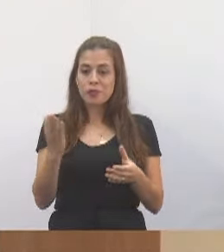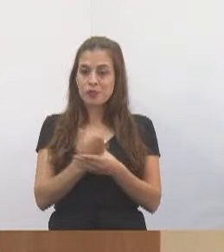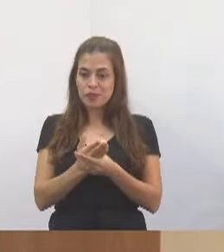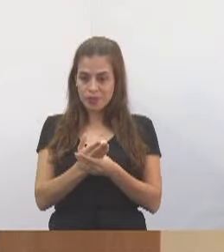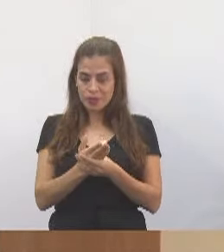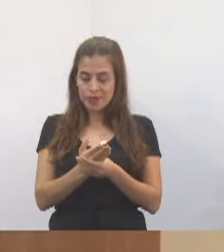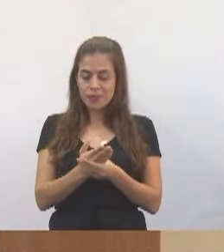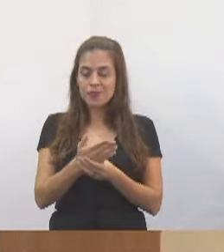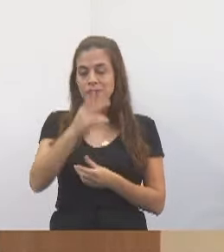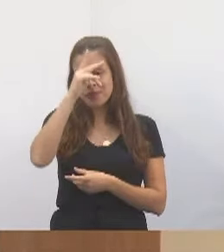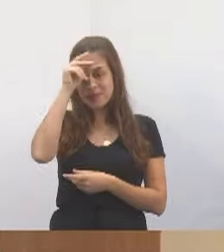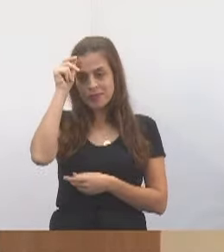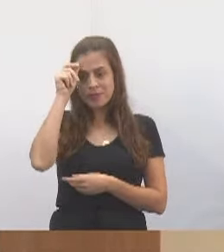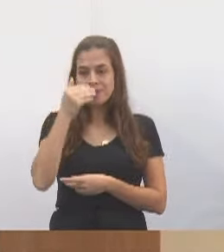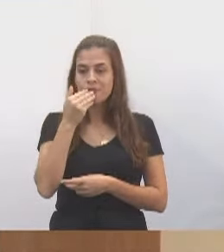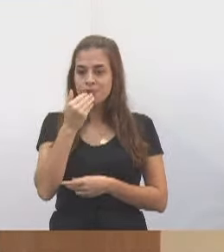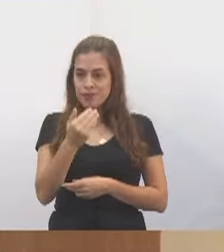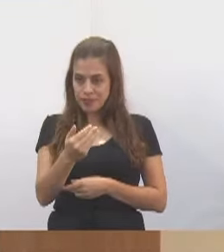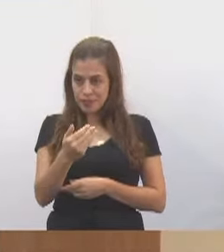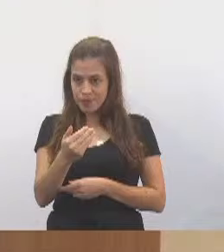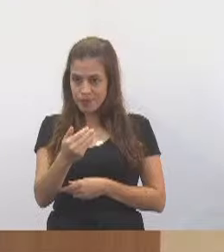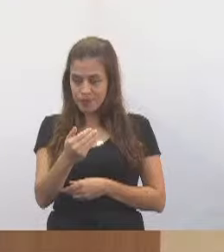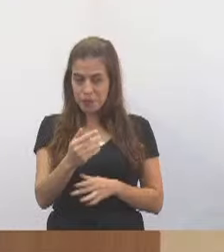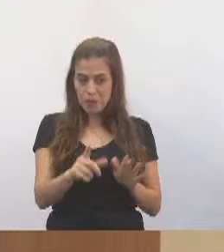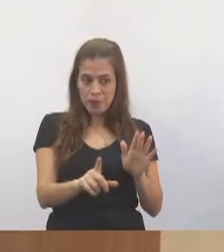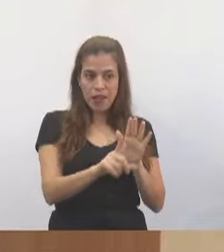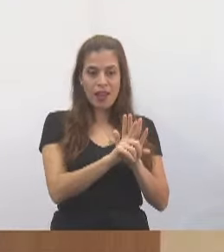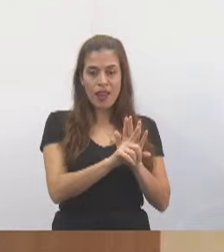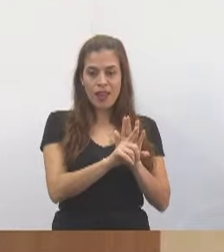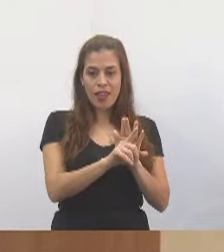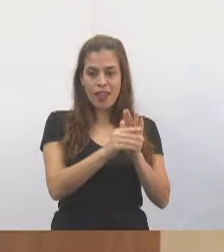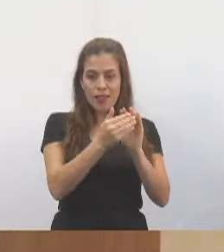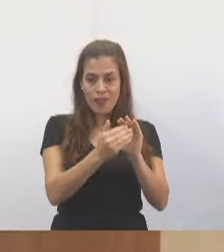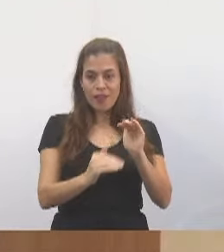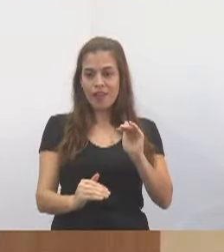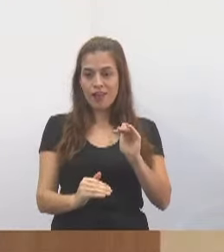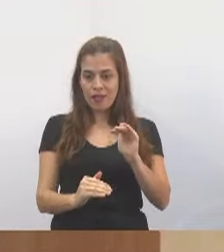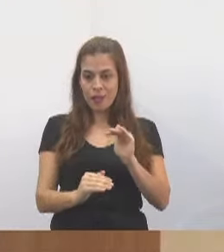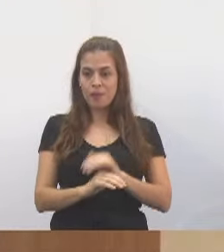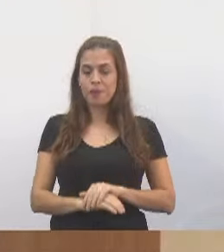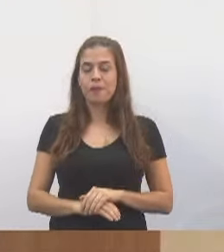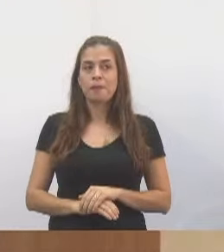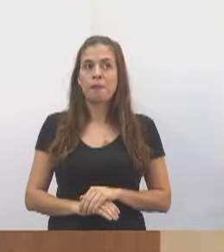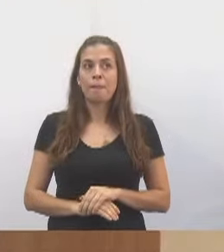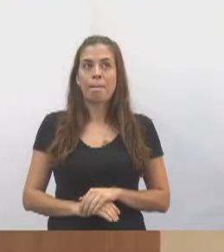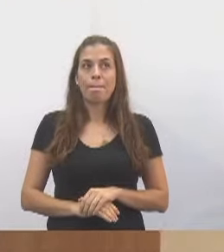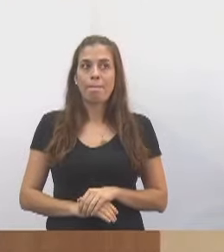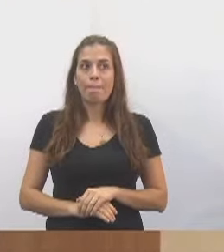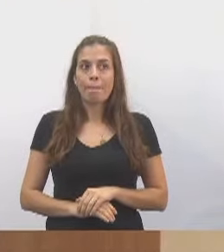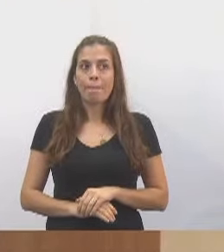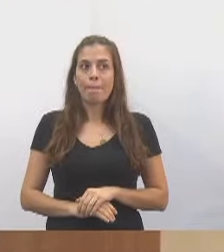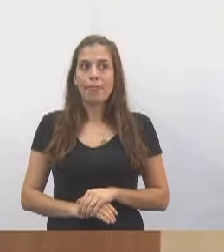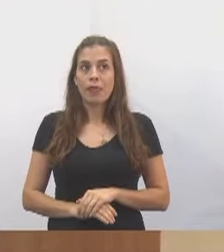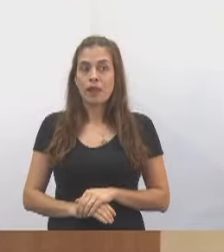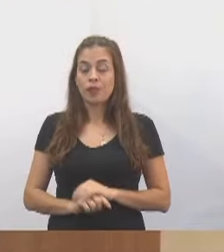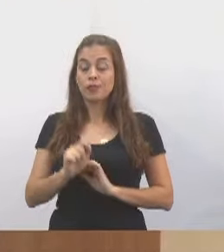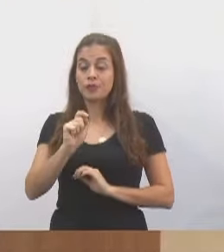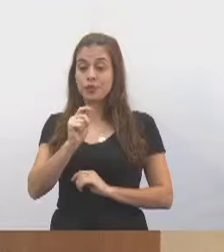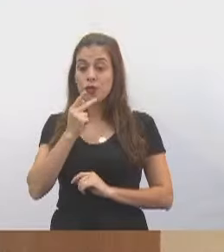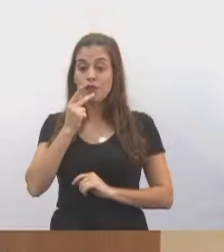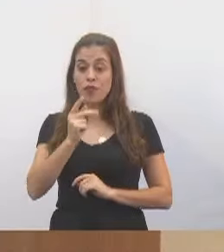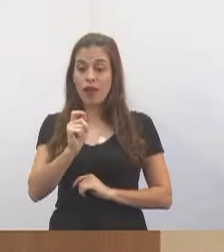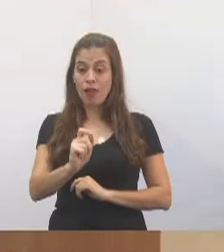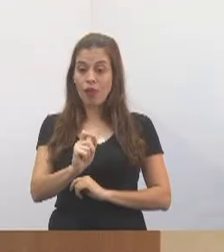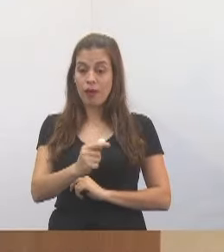pedido para desfazer a lei aqui da Câmara que nós aprovamos. Olha só as palavras do desembargador,